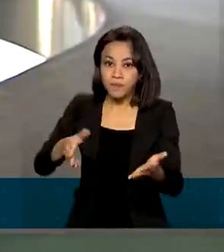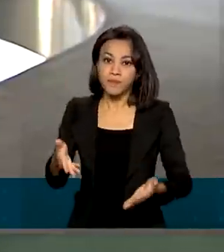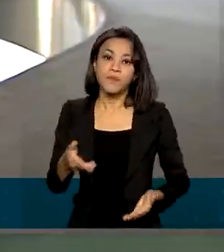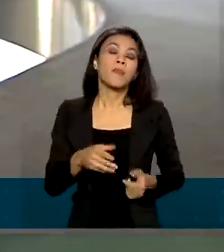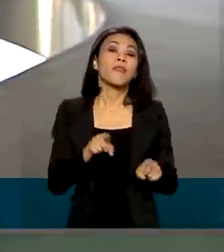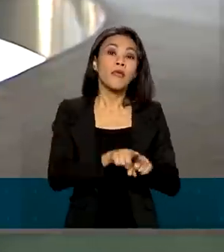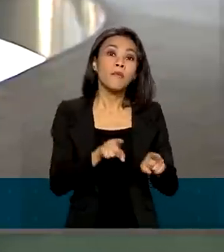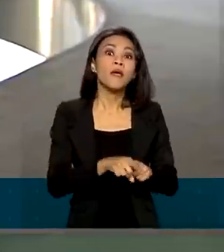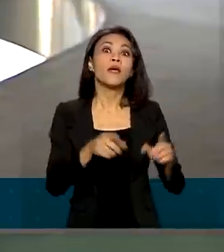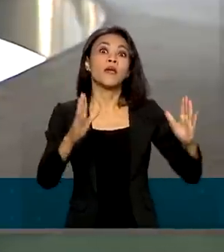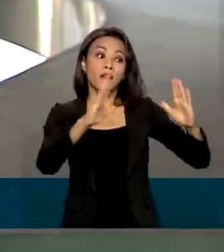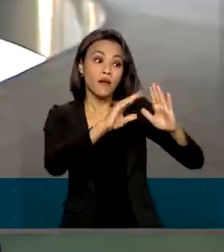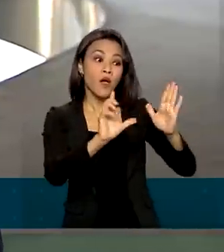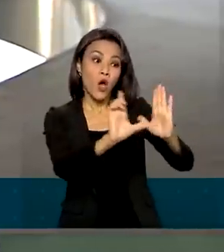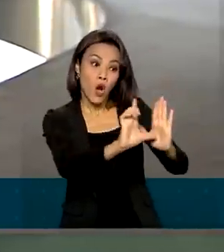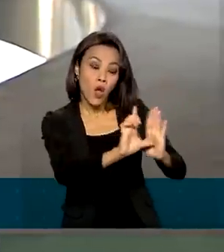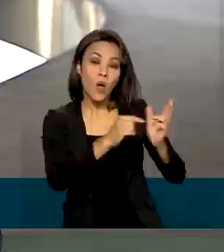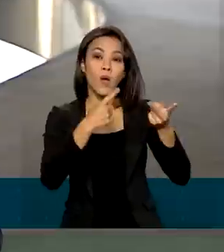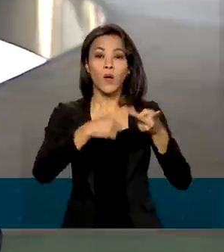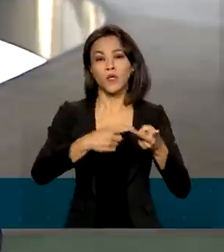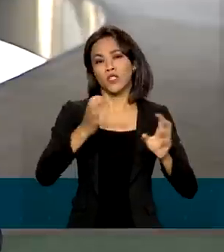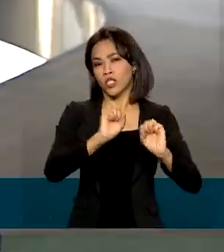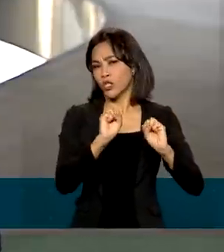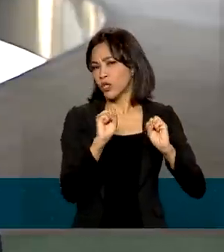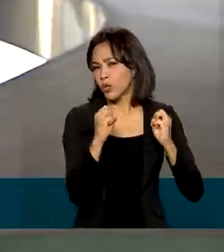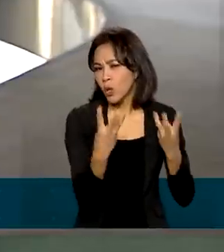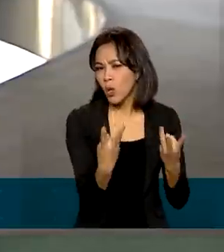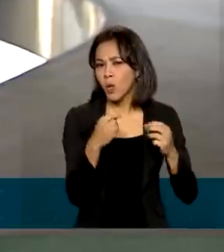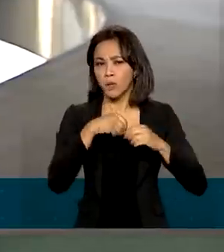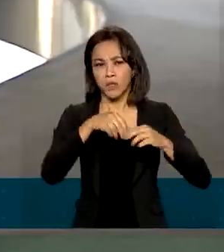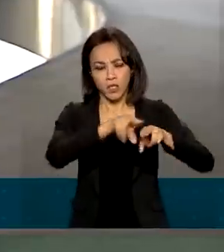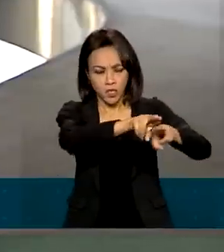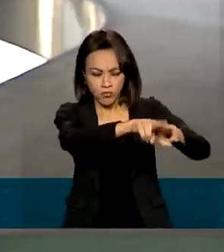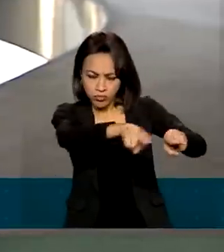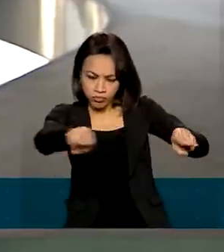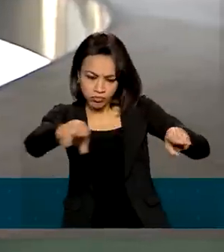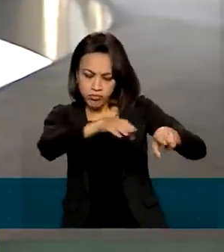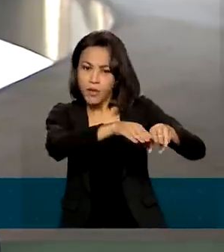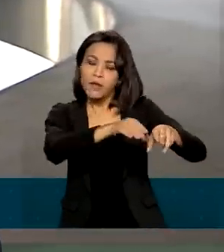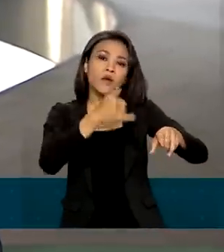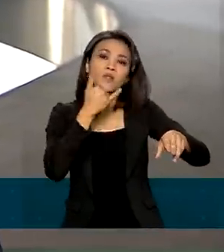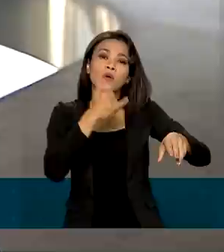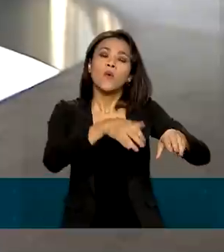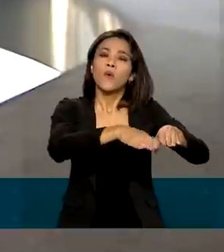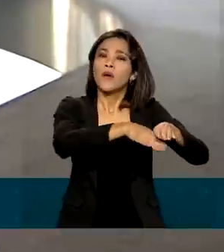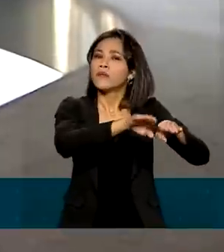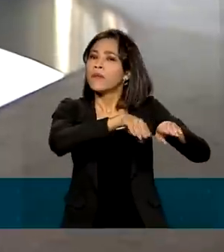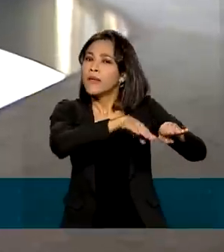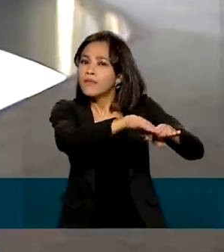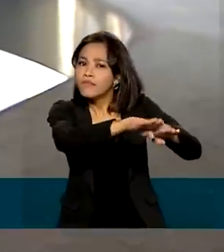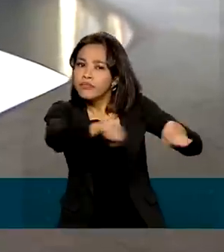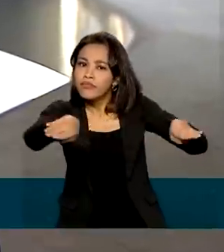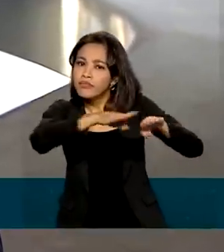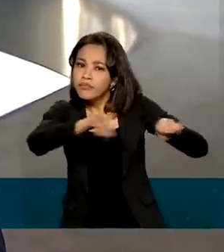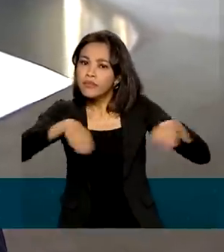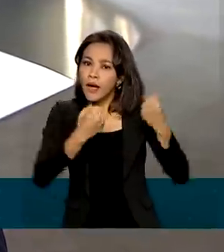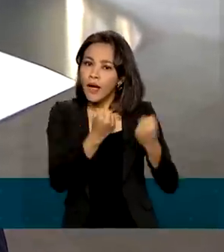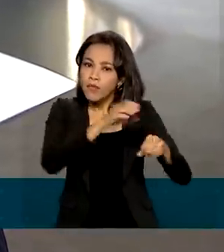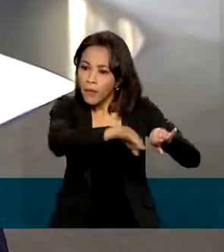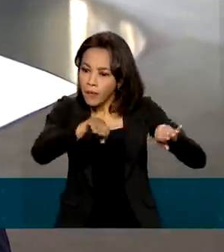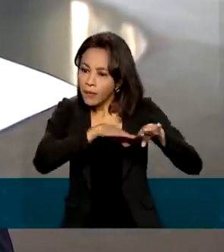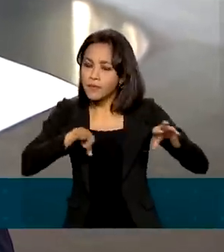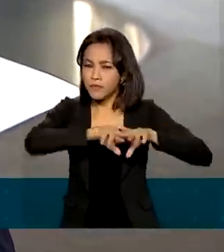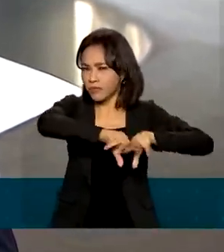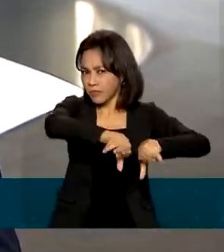estabelecimentos comerciais, como shoppings, estacionamentos e outros estabelecimentos de oferta de serviços. Segundo o governo, a iniciativa